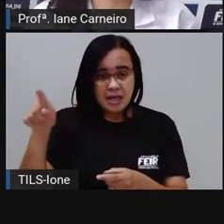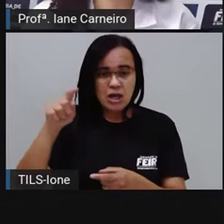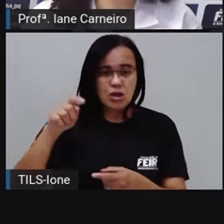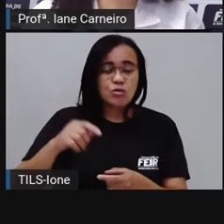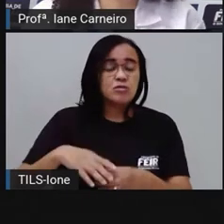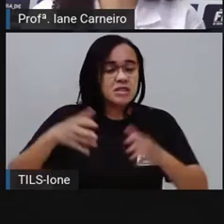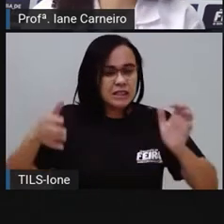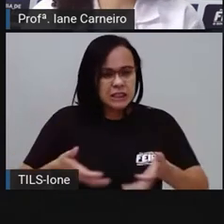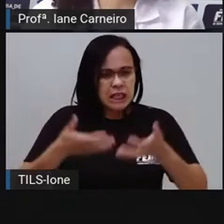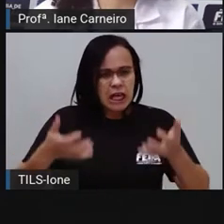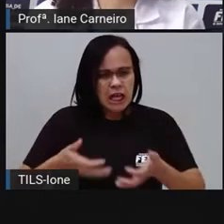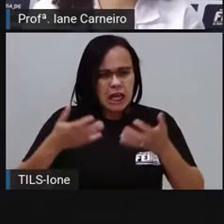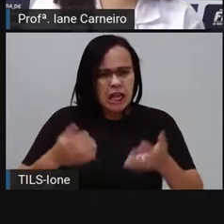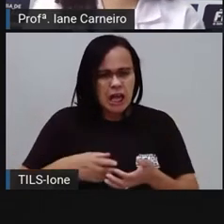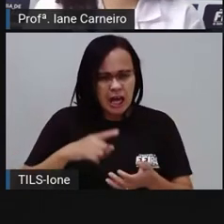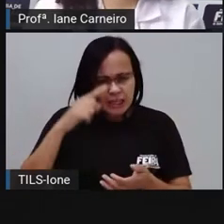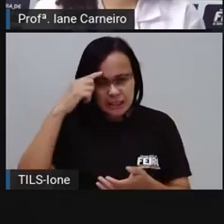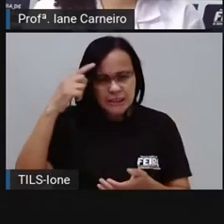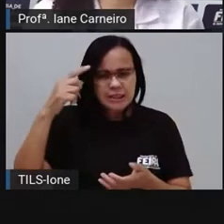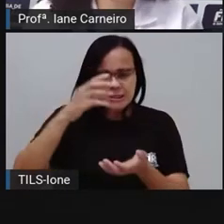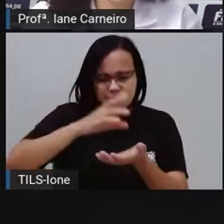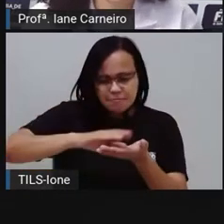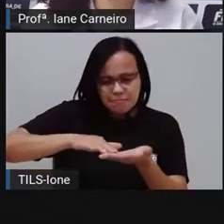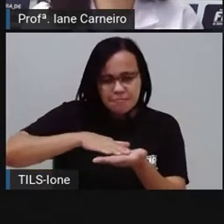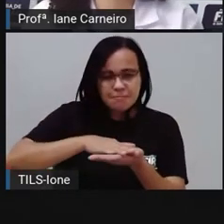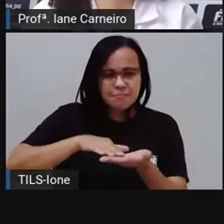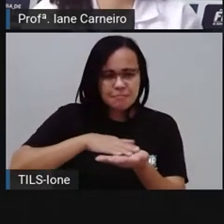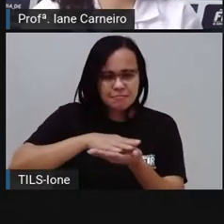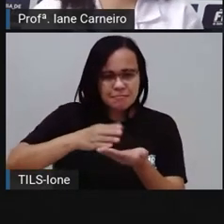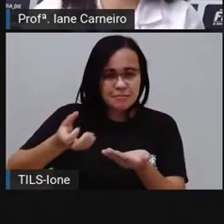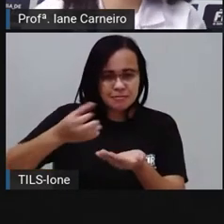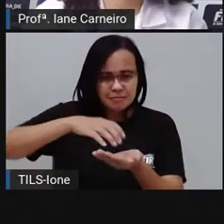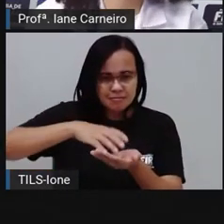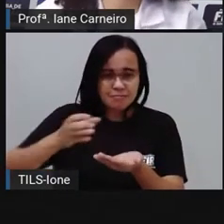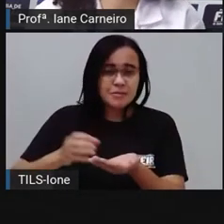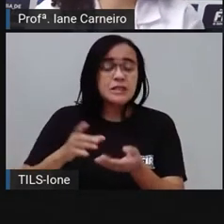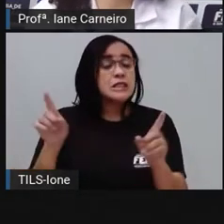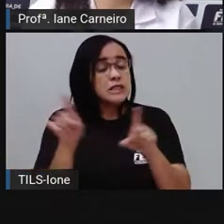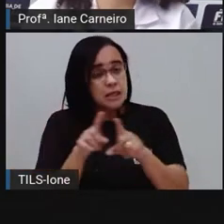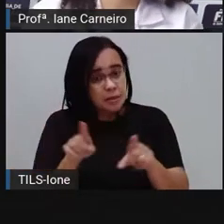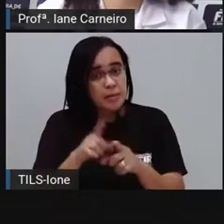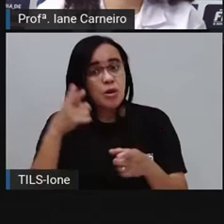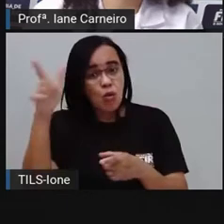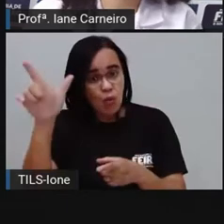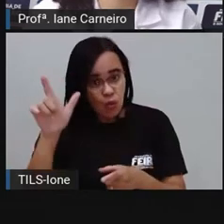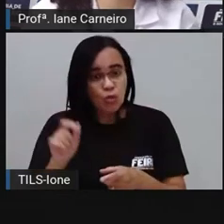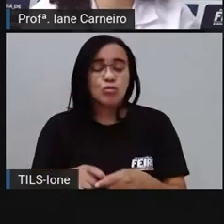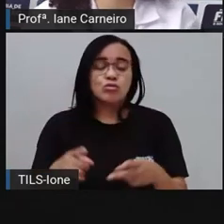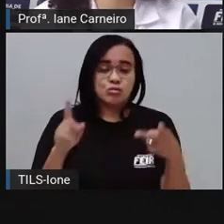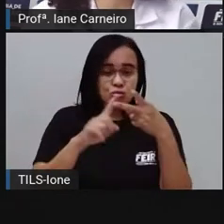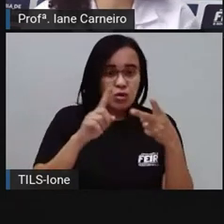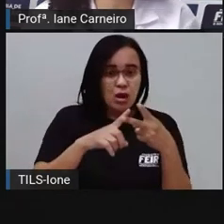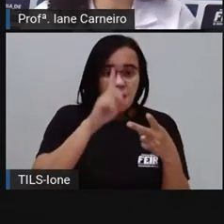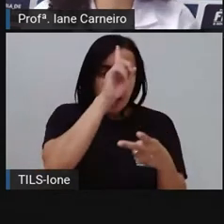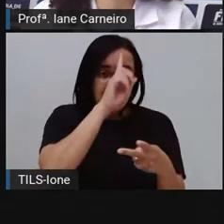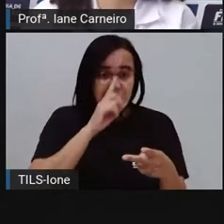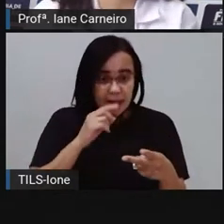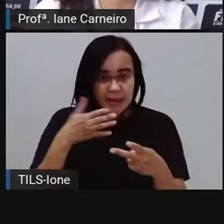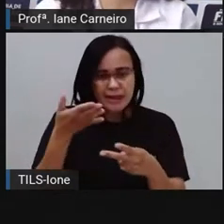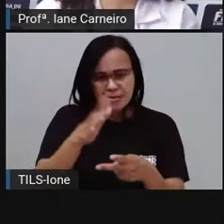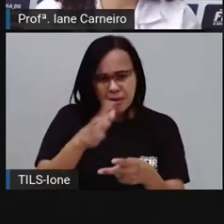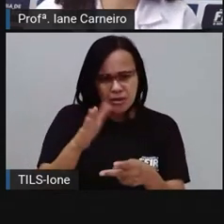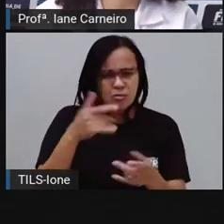proama. Além do acarajé, tem também o abará. O que também é uma delícia. Que é mais ou menos, né? Parecido. recheio,